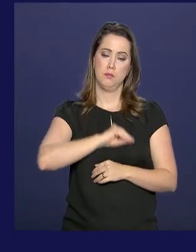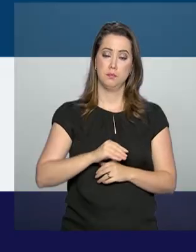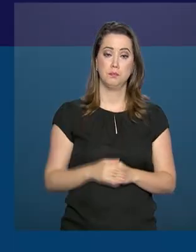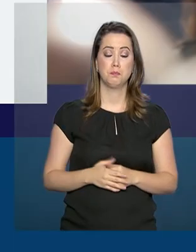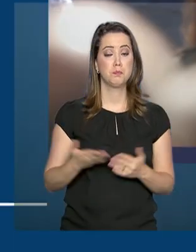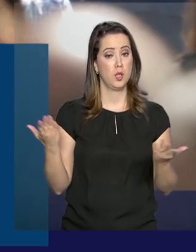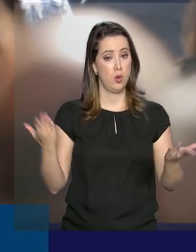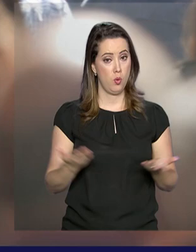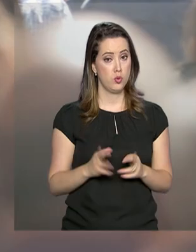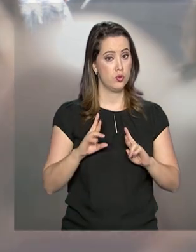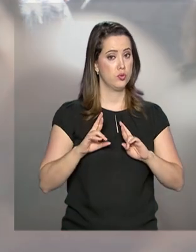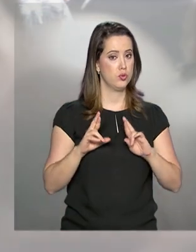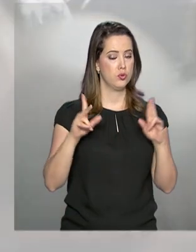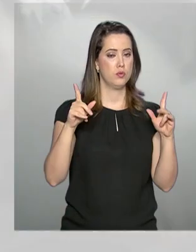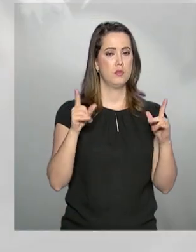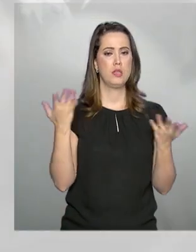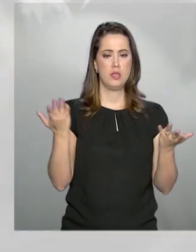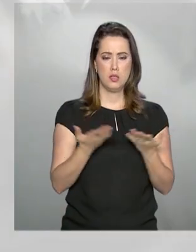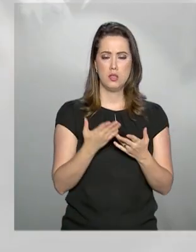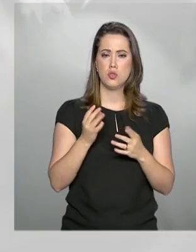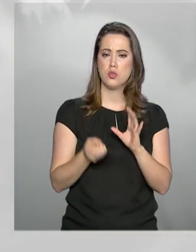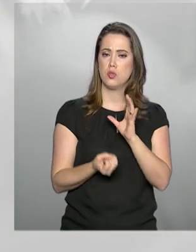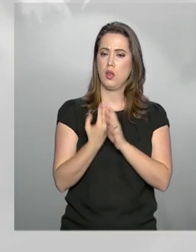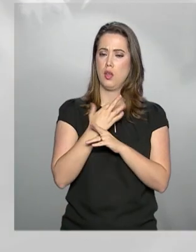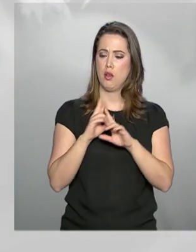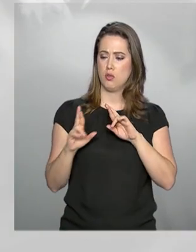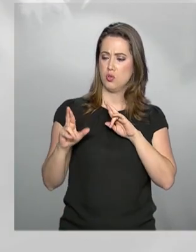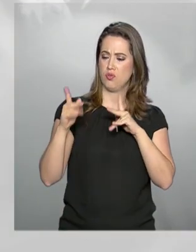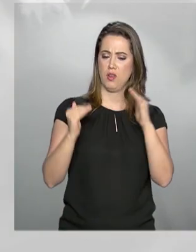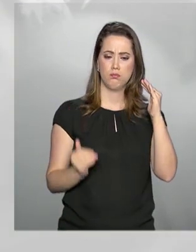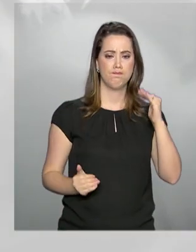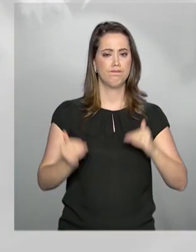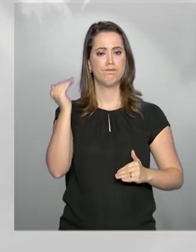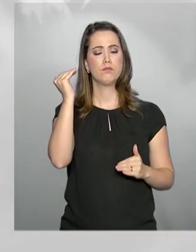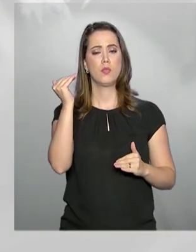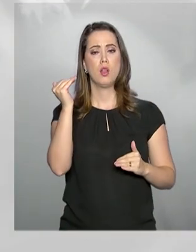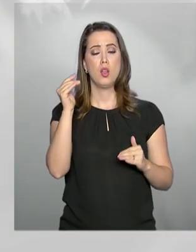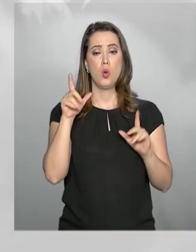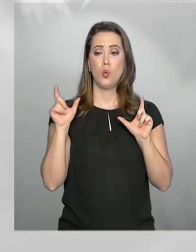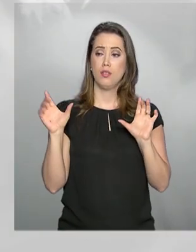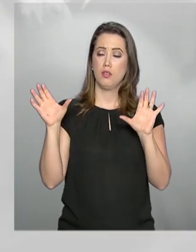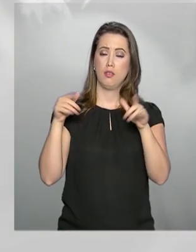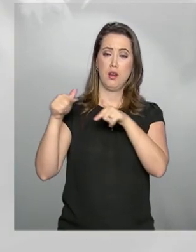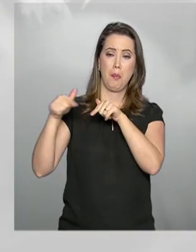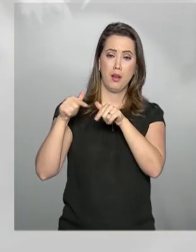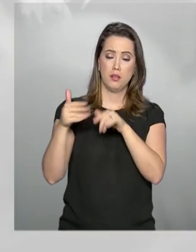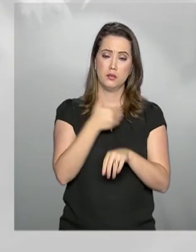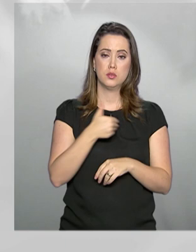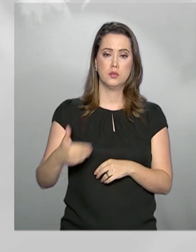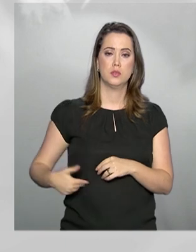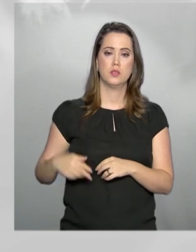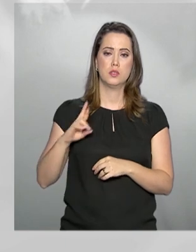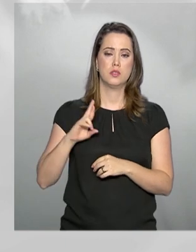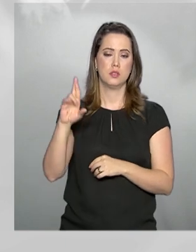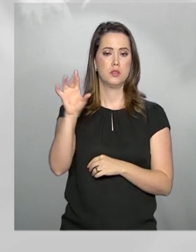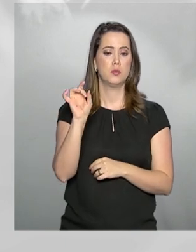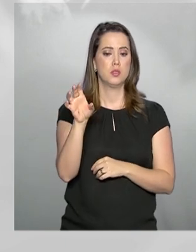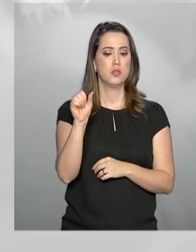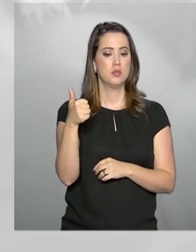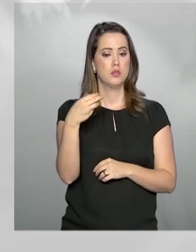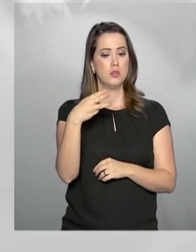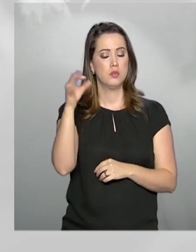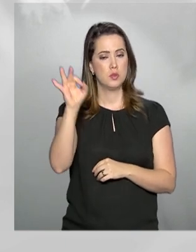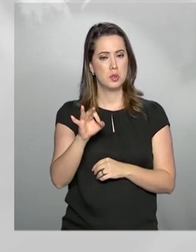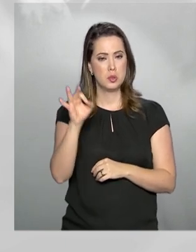O regime diferenciado acaba criando uma grande distorção. Os funcionários públicos são responsáveis por apenas 13